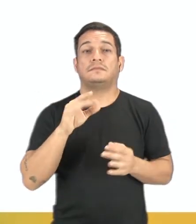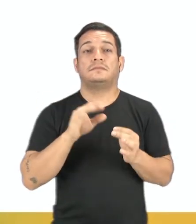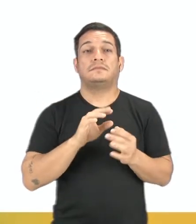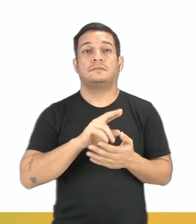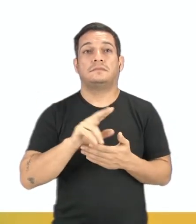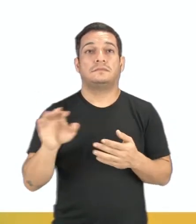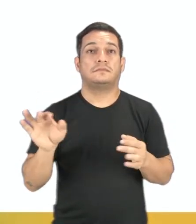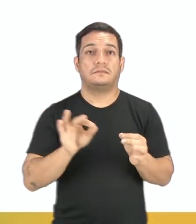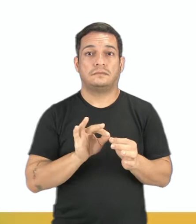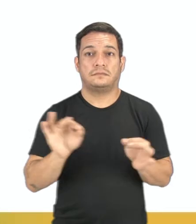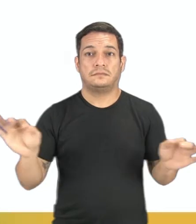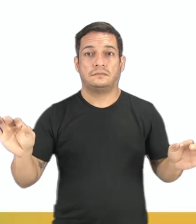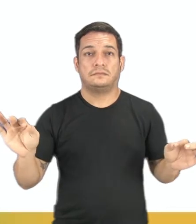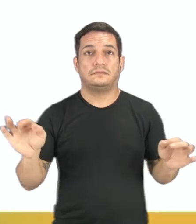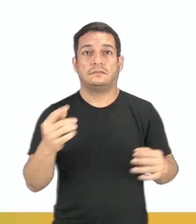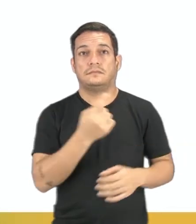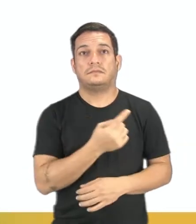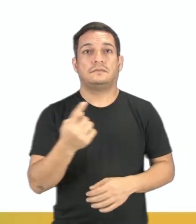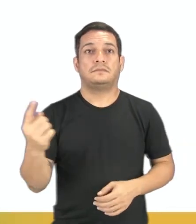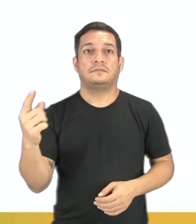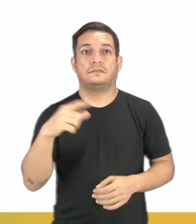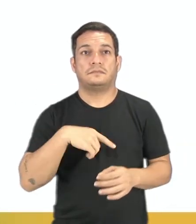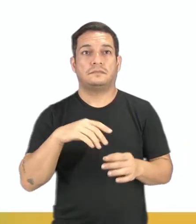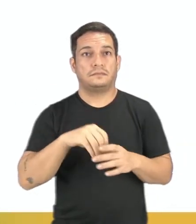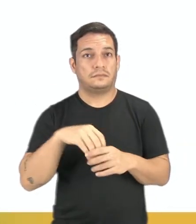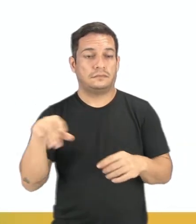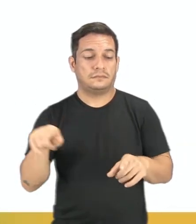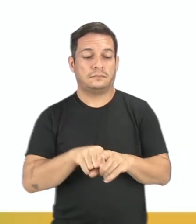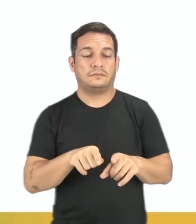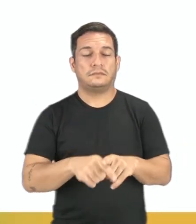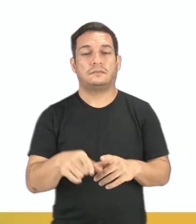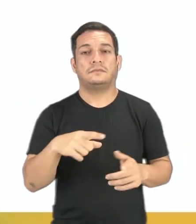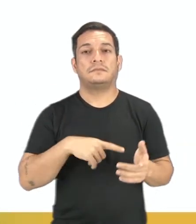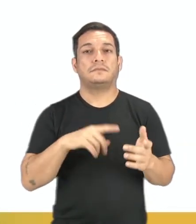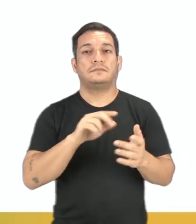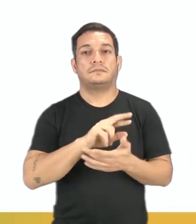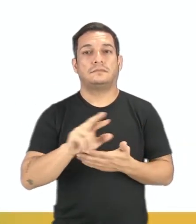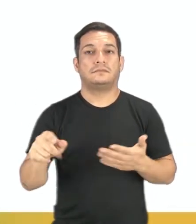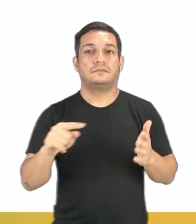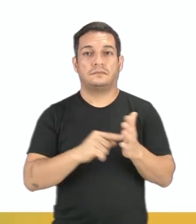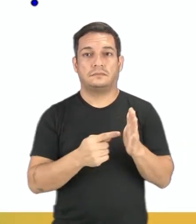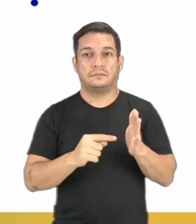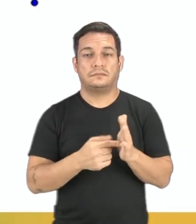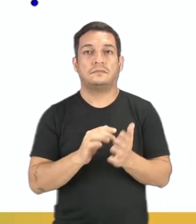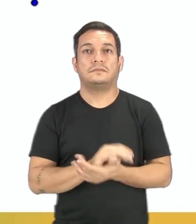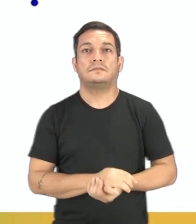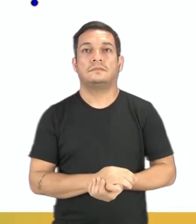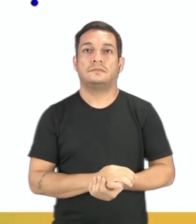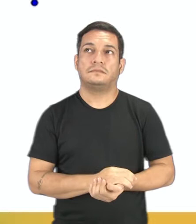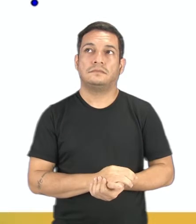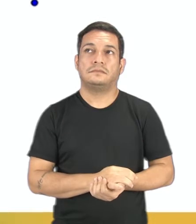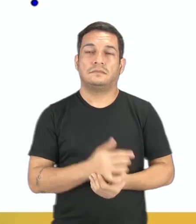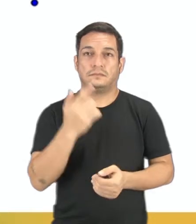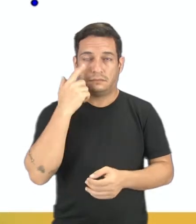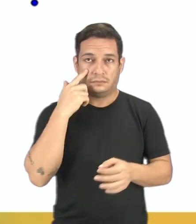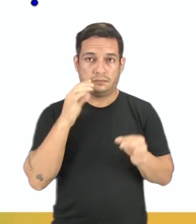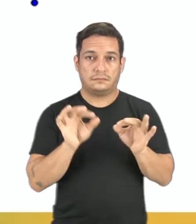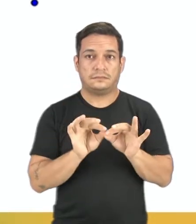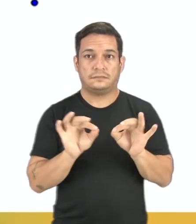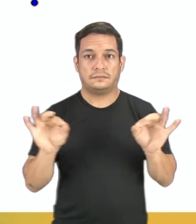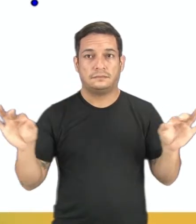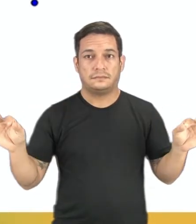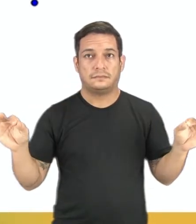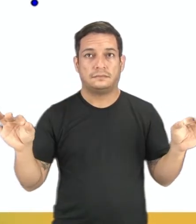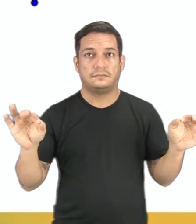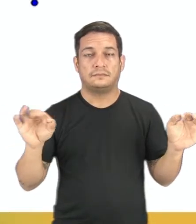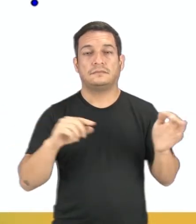infinitas retas, e em cada reta e fora dela, existem infinitos pontos. Então, observe aí, na